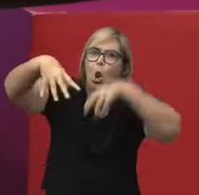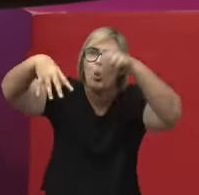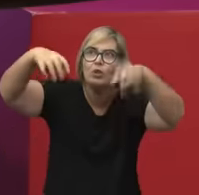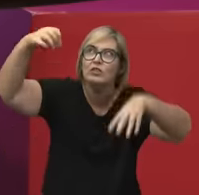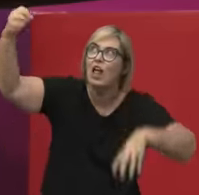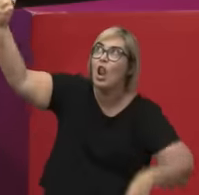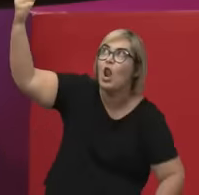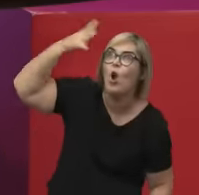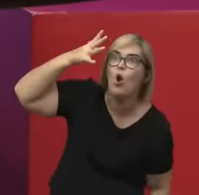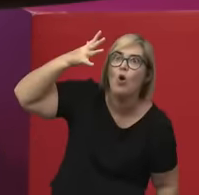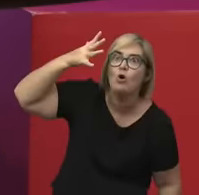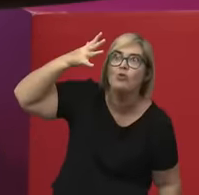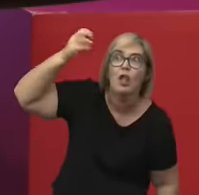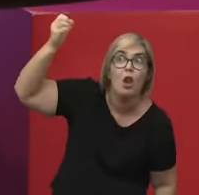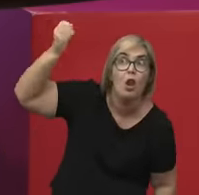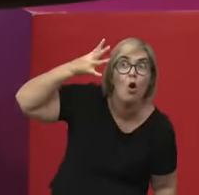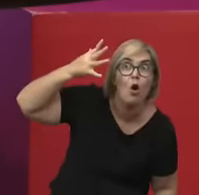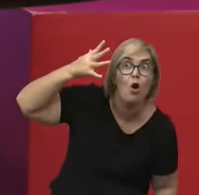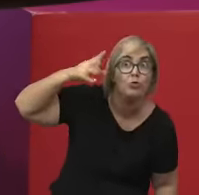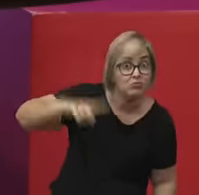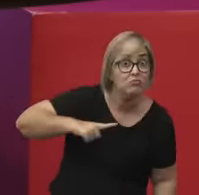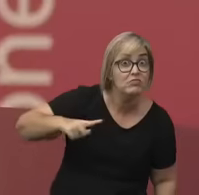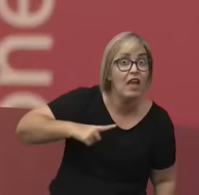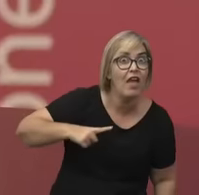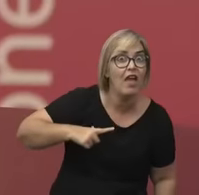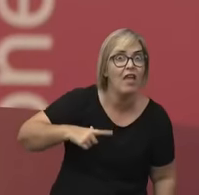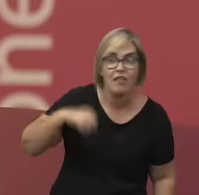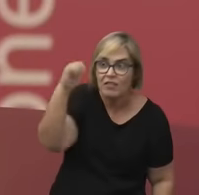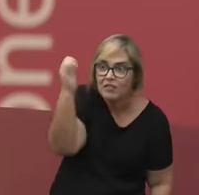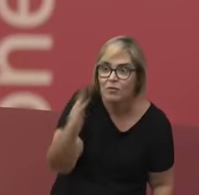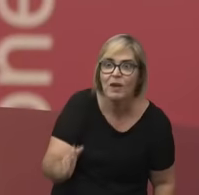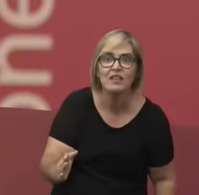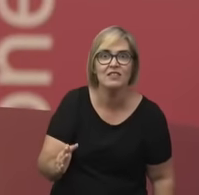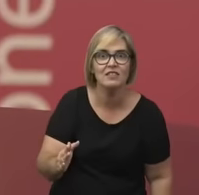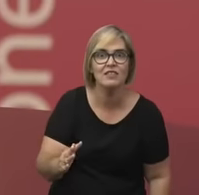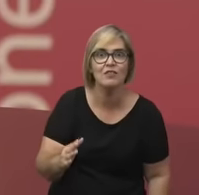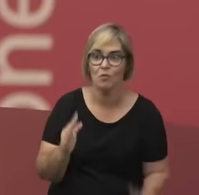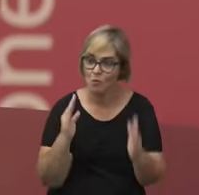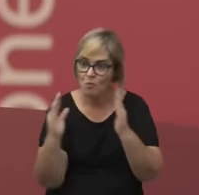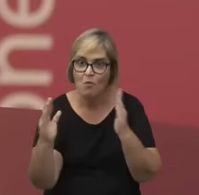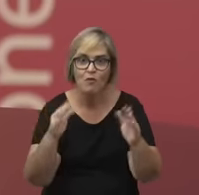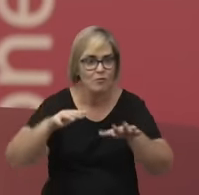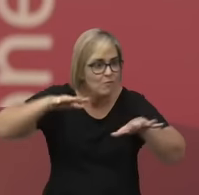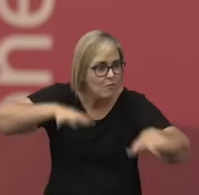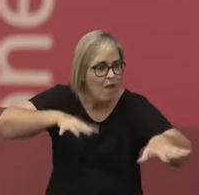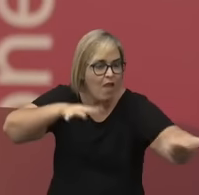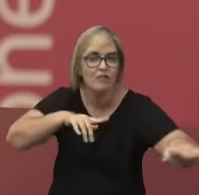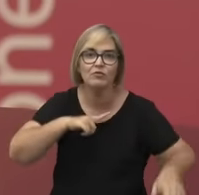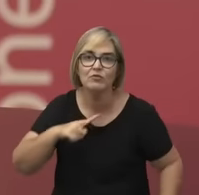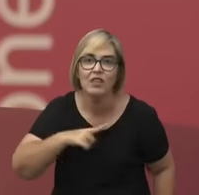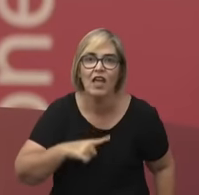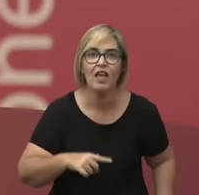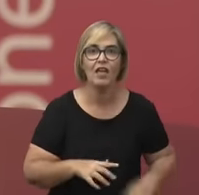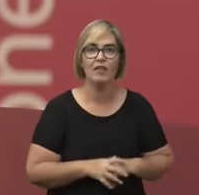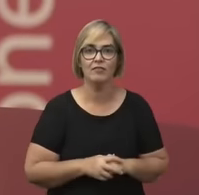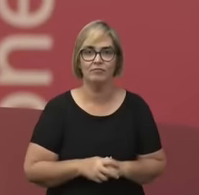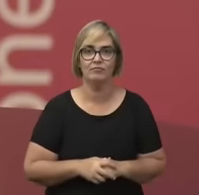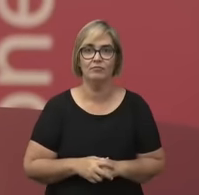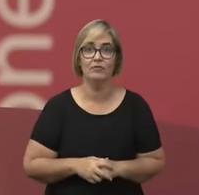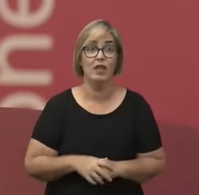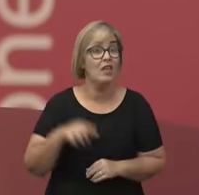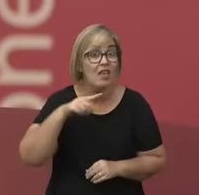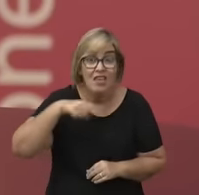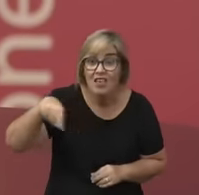um movimento iluminista no Brasil e que o movimento iluminista brasileiro não pode